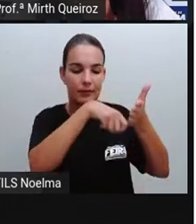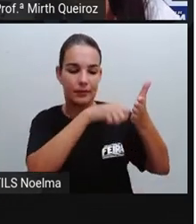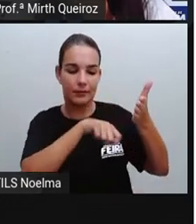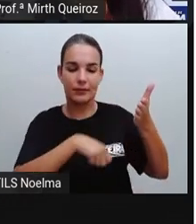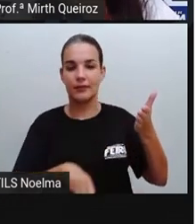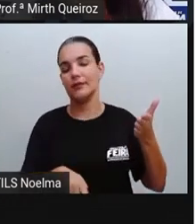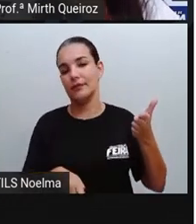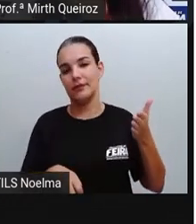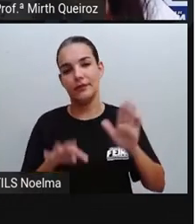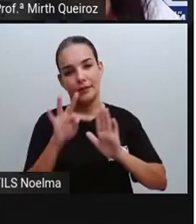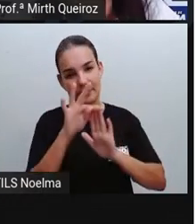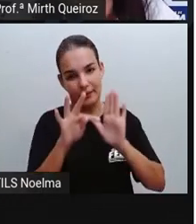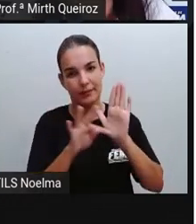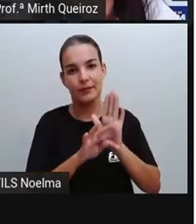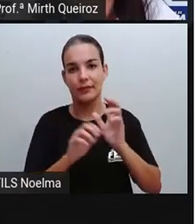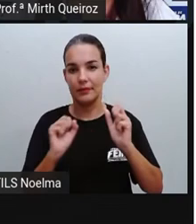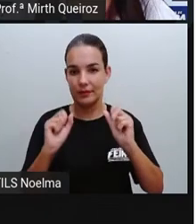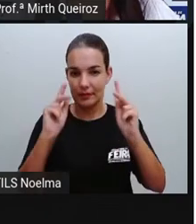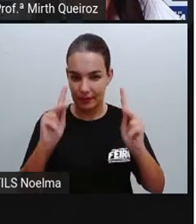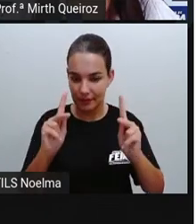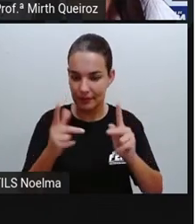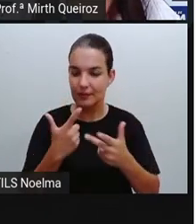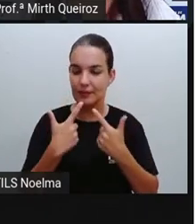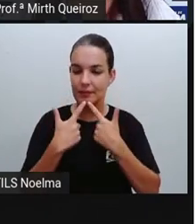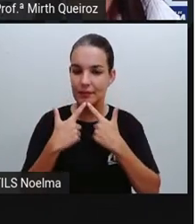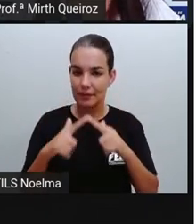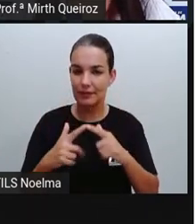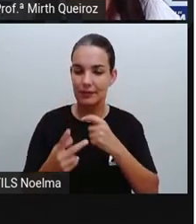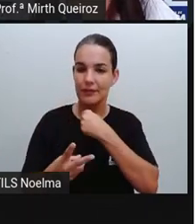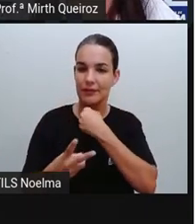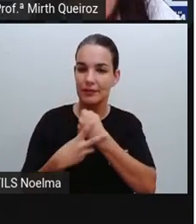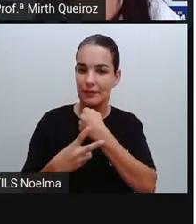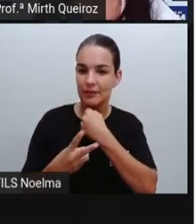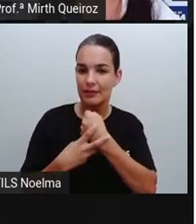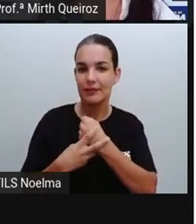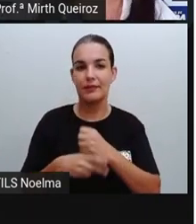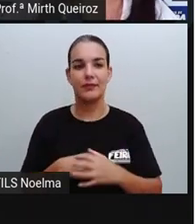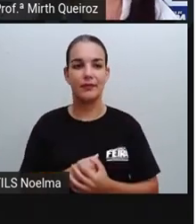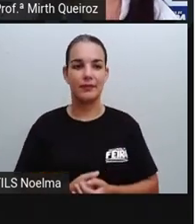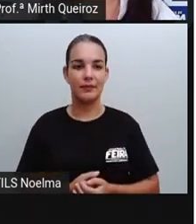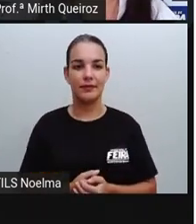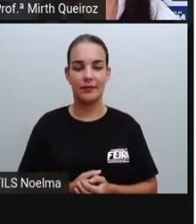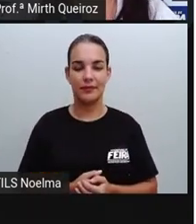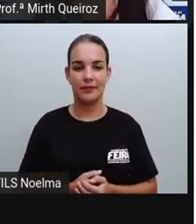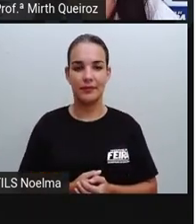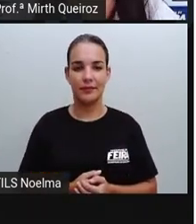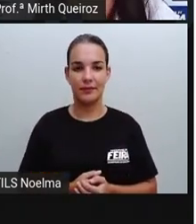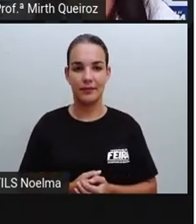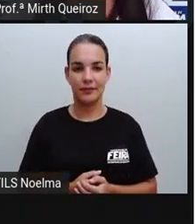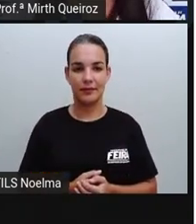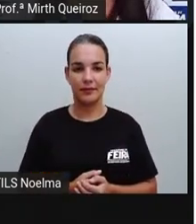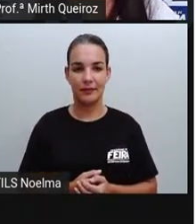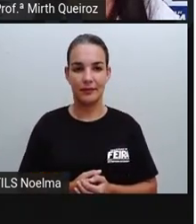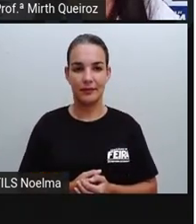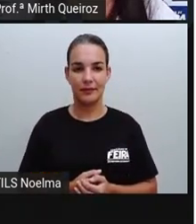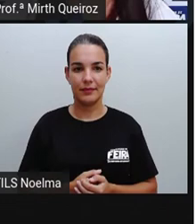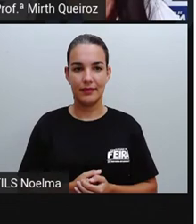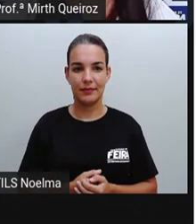de texto, certo? Que é a parte da gente da escrita e de raciocínio lógico.